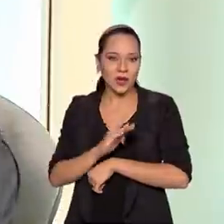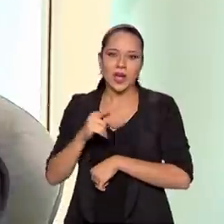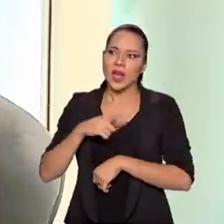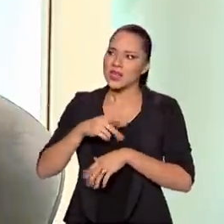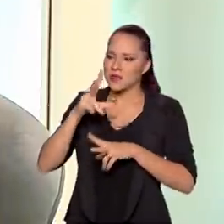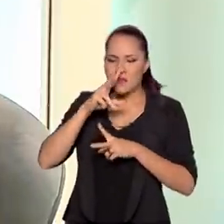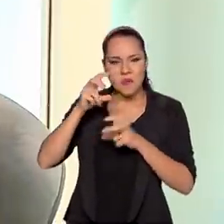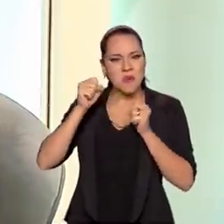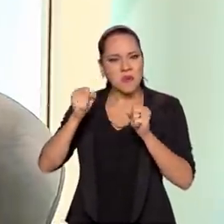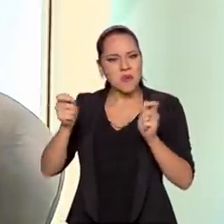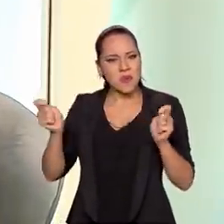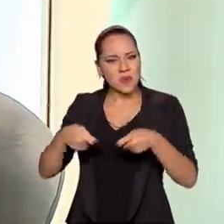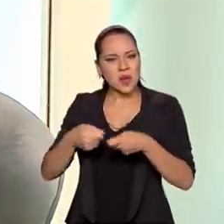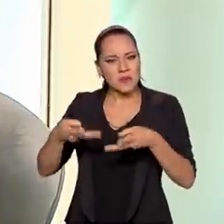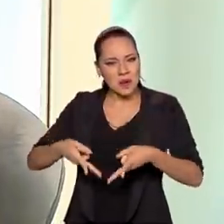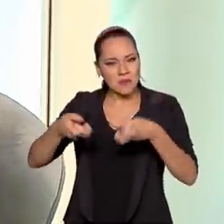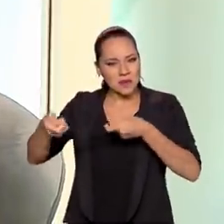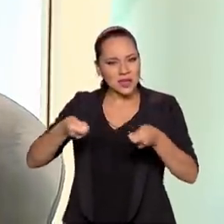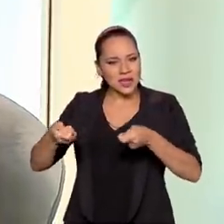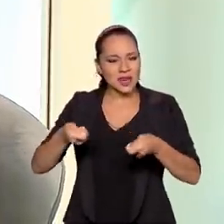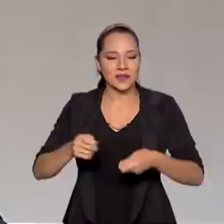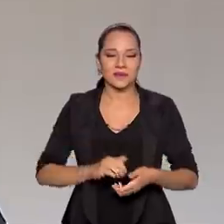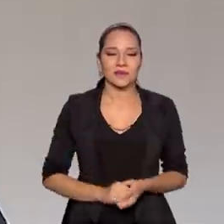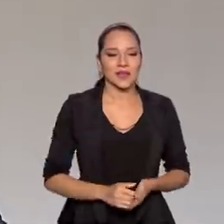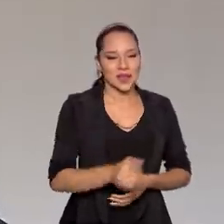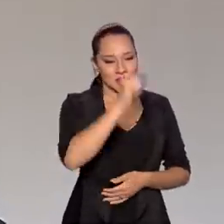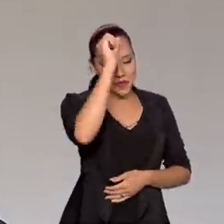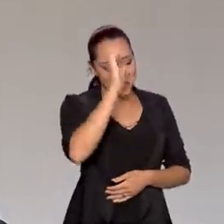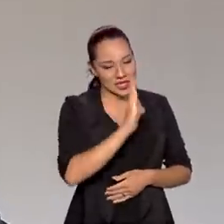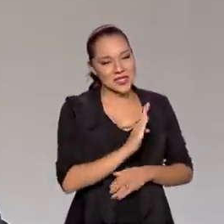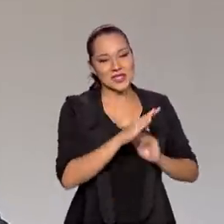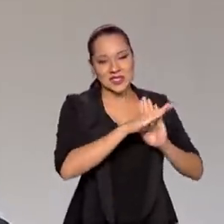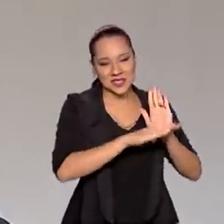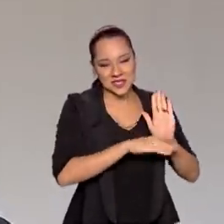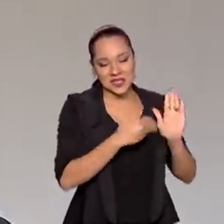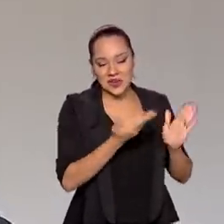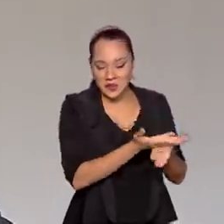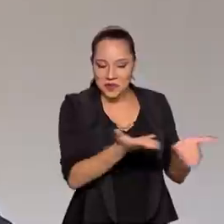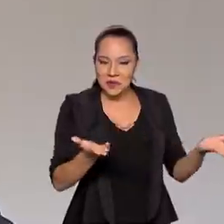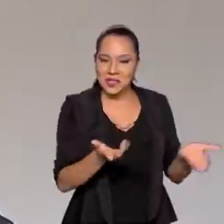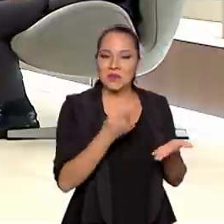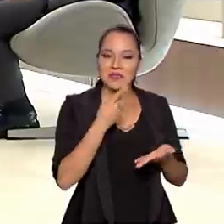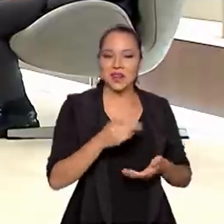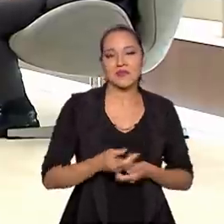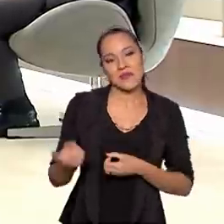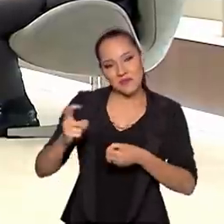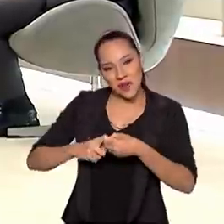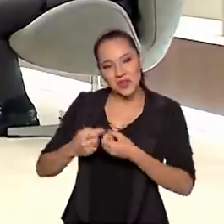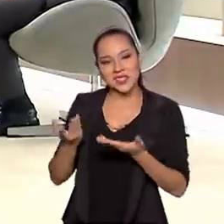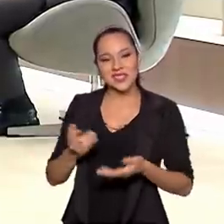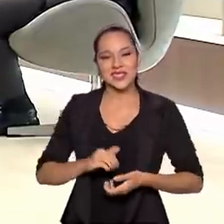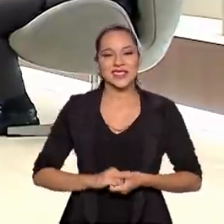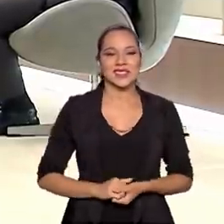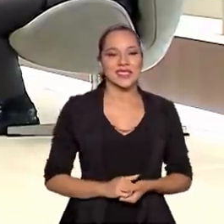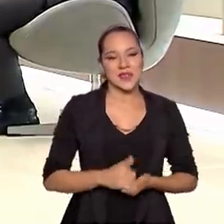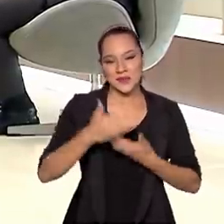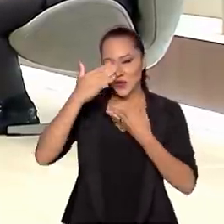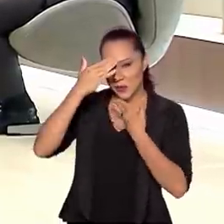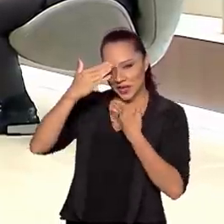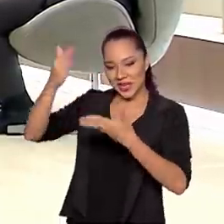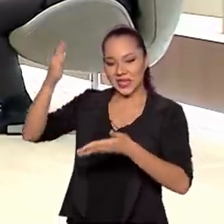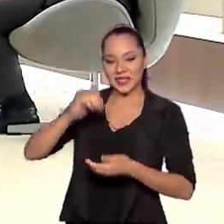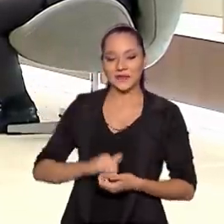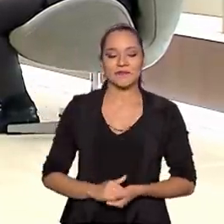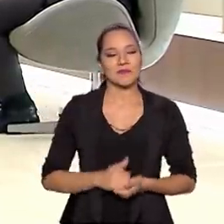potencial minerário. E o Brasil em pauta é um espaço para isso. Exatamente. Volte quando o senhor quiser. Tá bom. Muito obrigado.